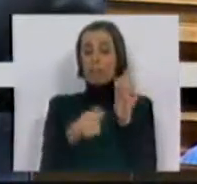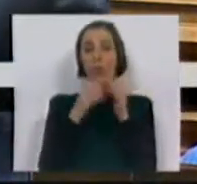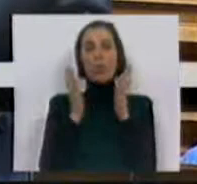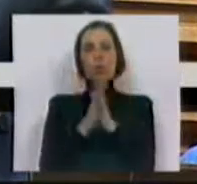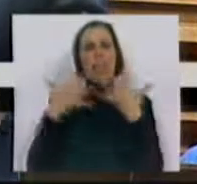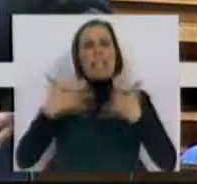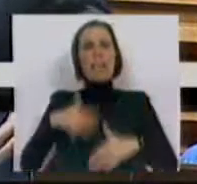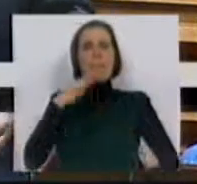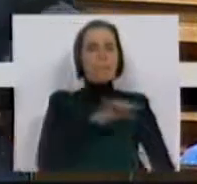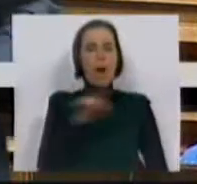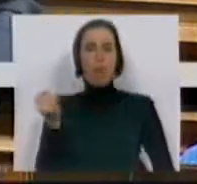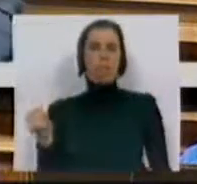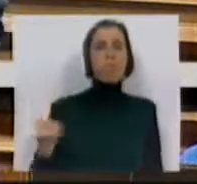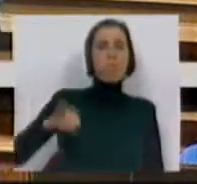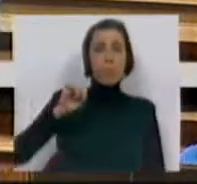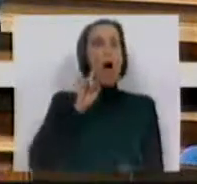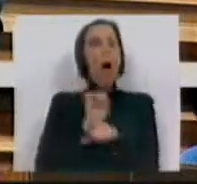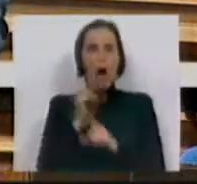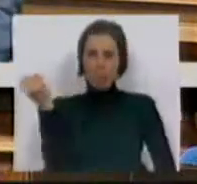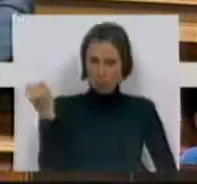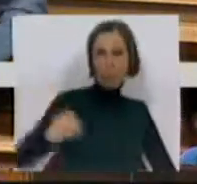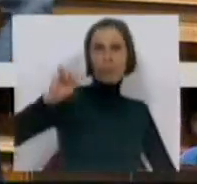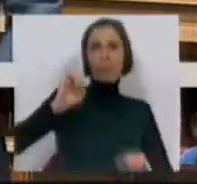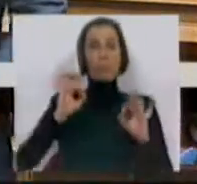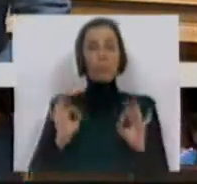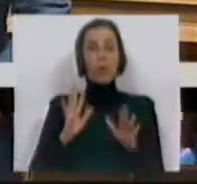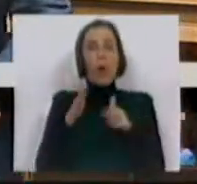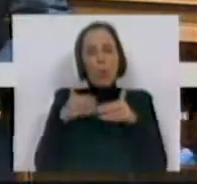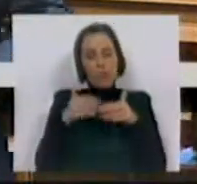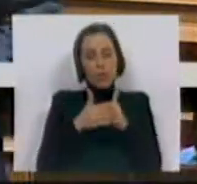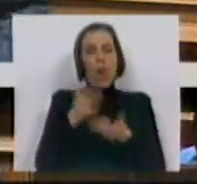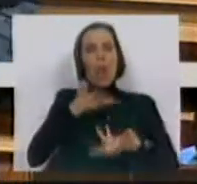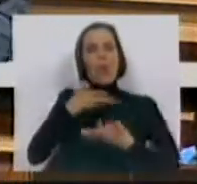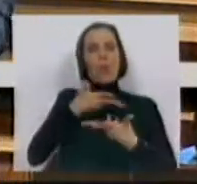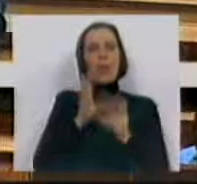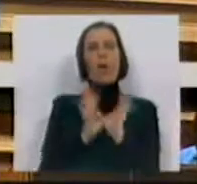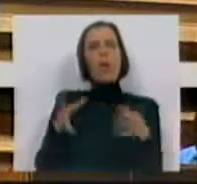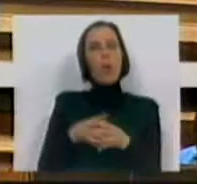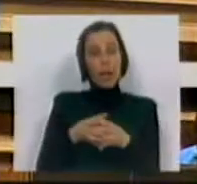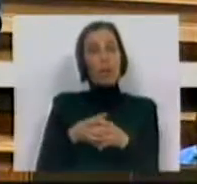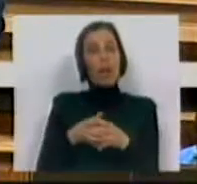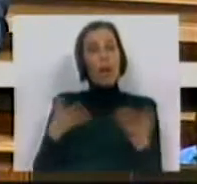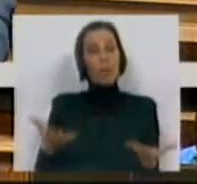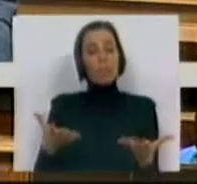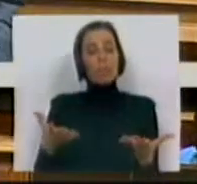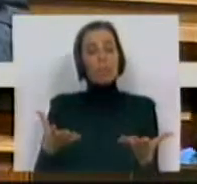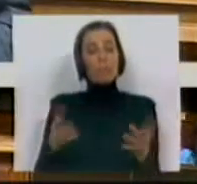as forças sindicais, violou ou viola os procedimentos de proteção coletiva no momento